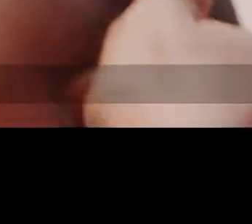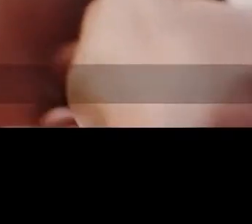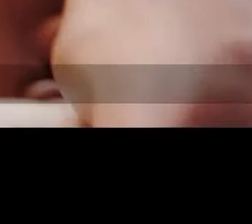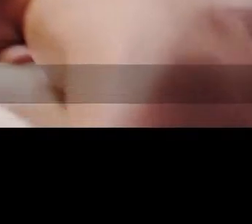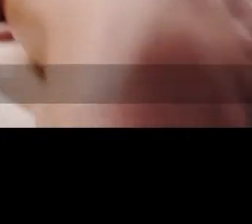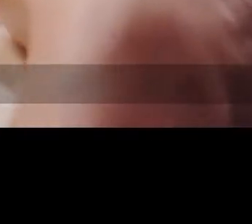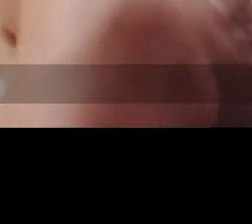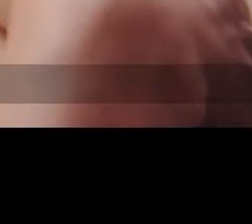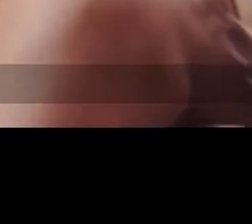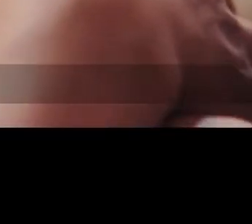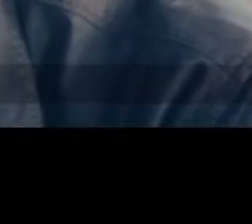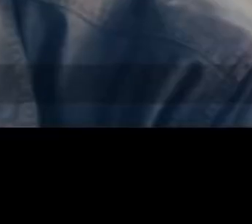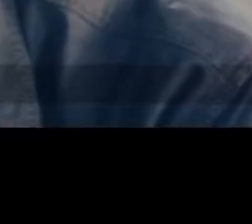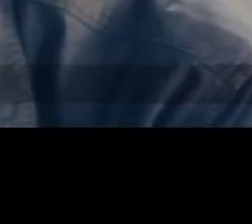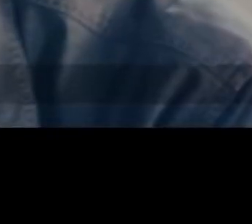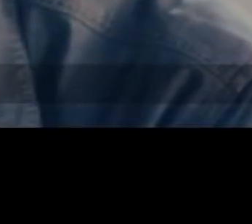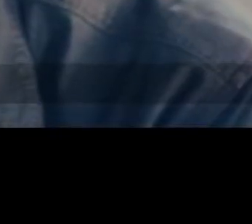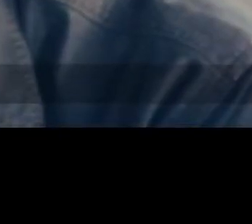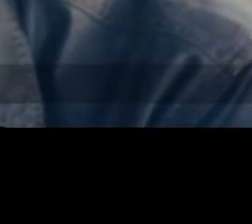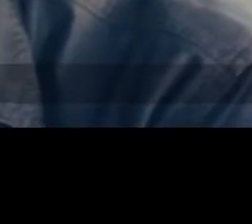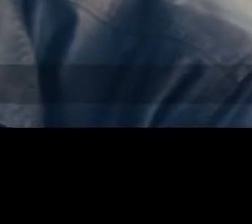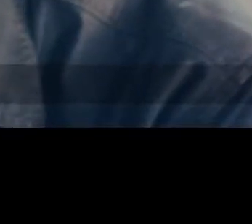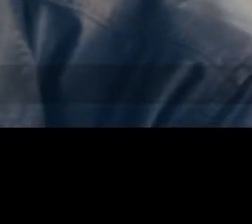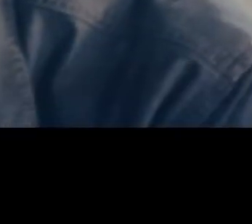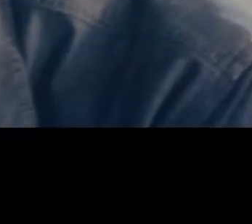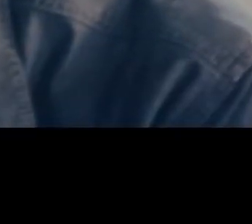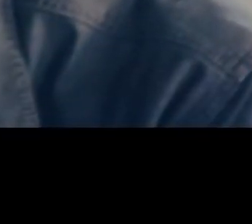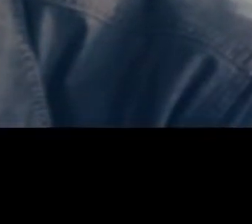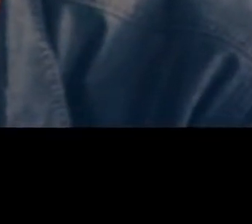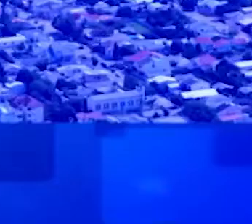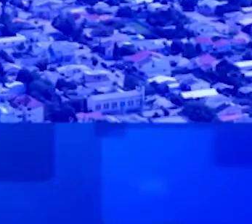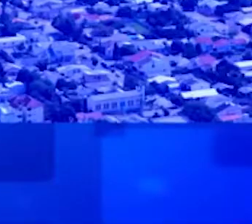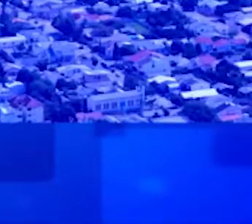fazer por você. Todos podem fazer junto com você.